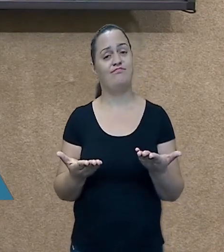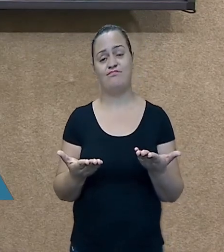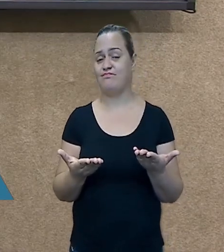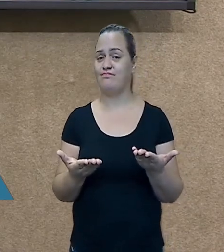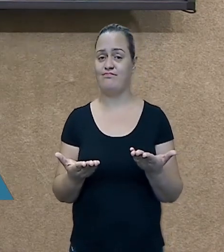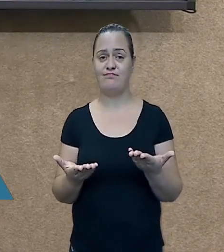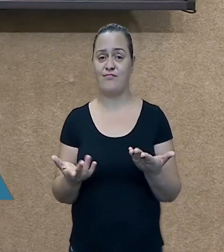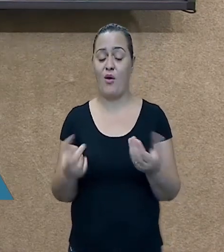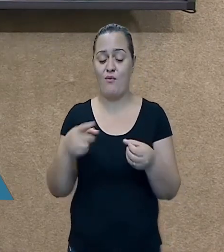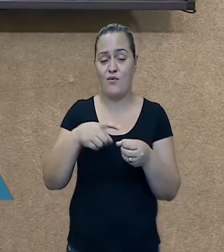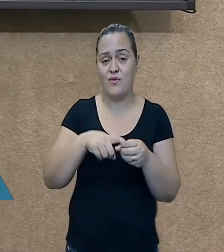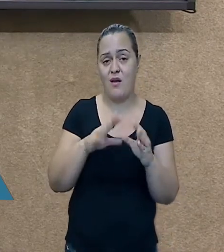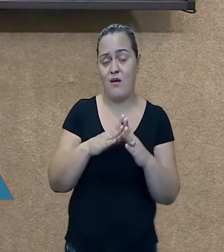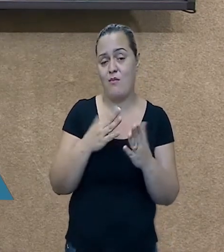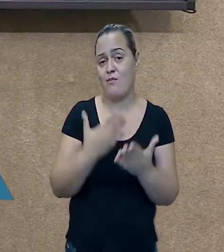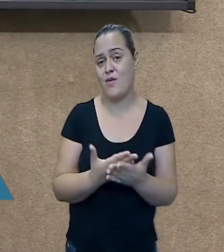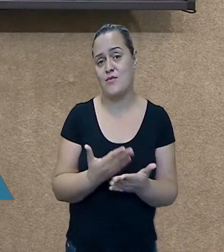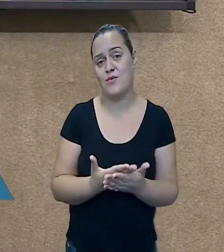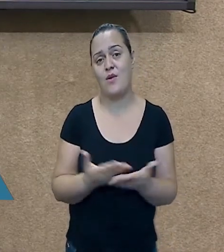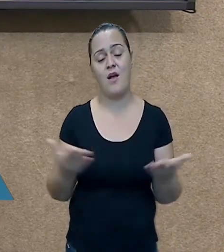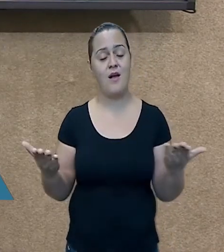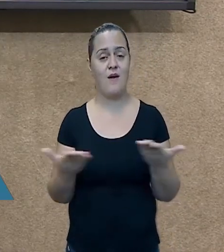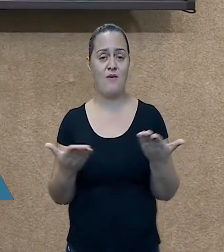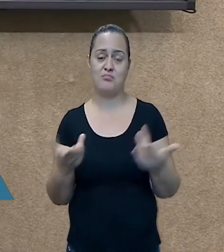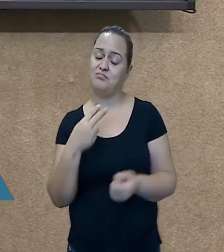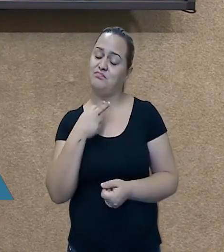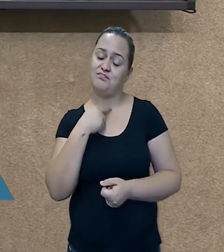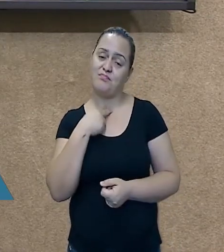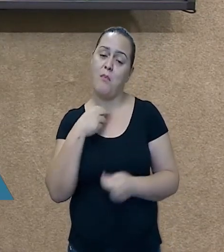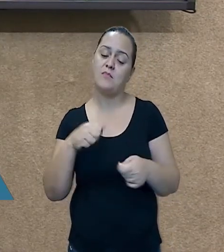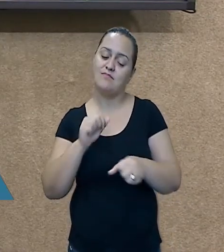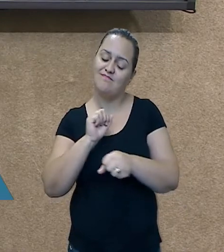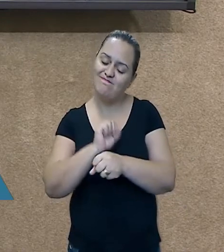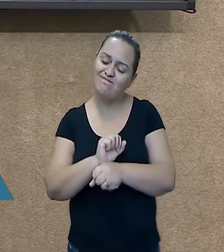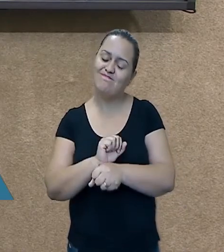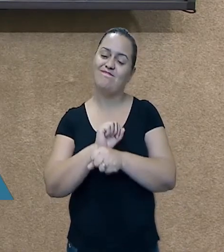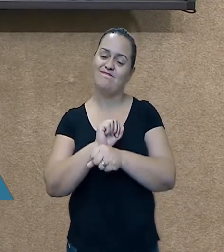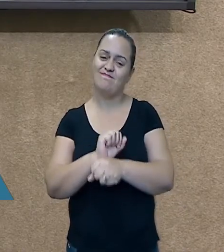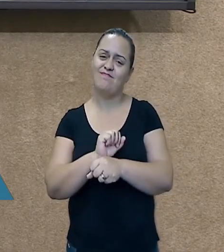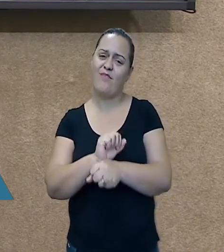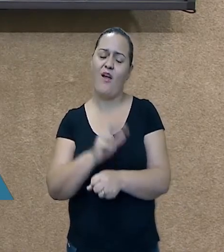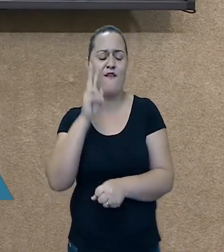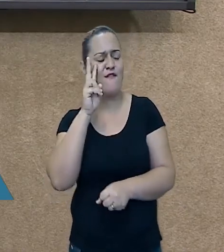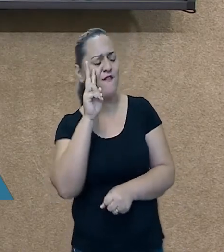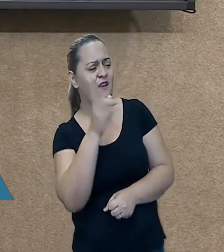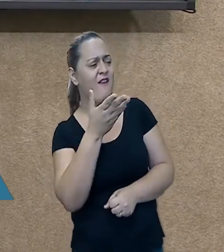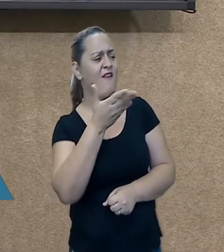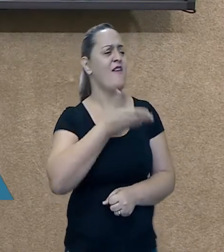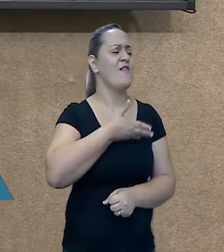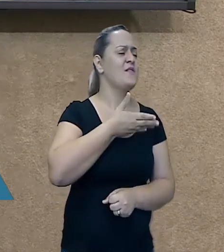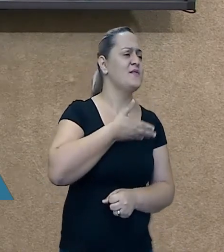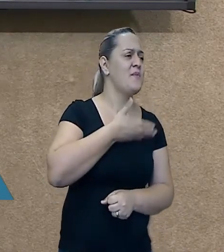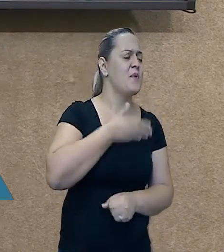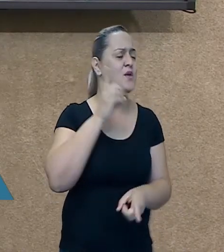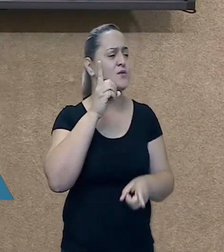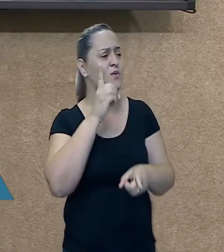abraçar, encontrar aquele colega que a gente estava com saudade, ver quem seria a nossa professora